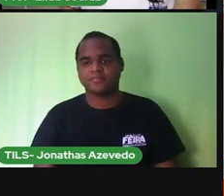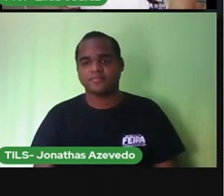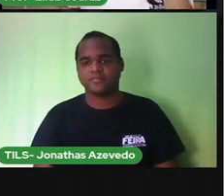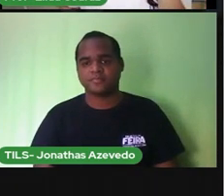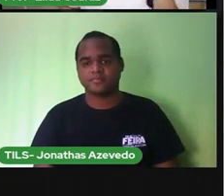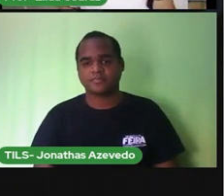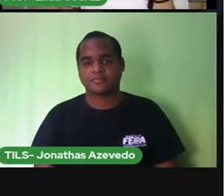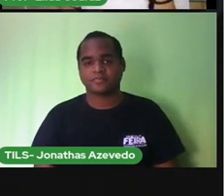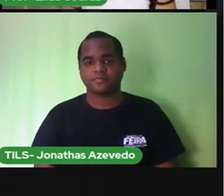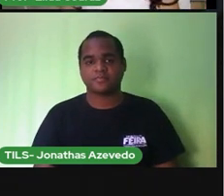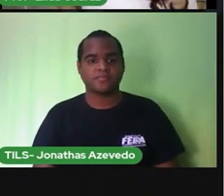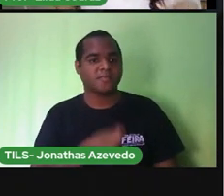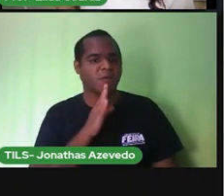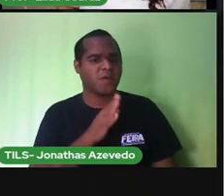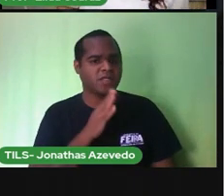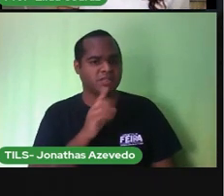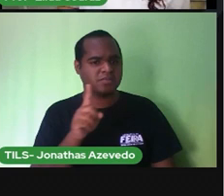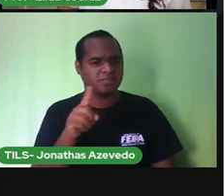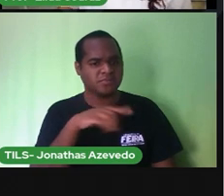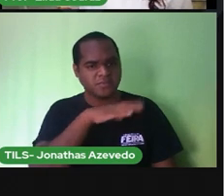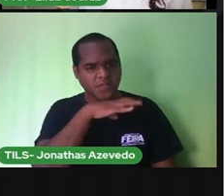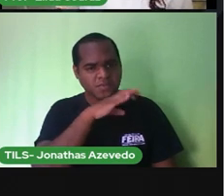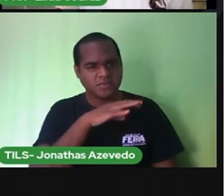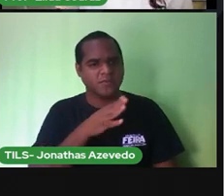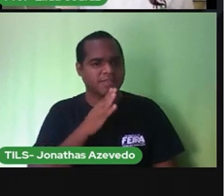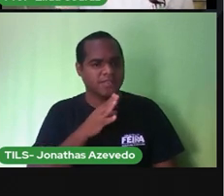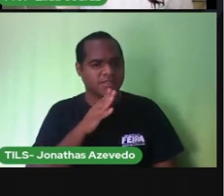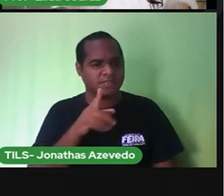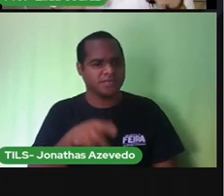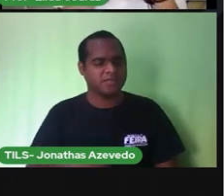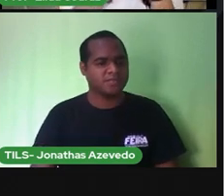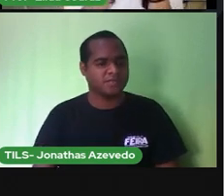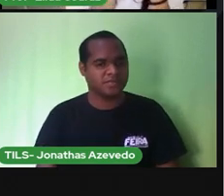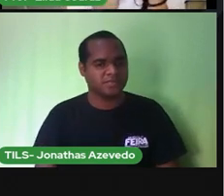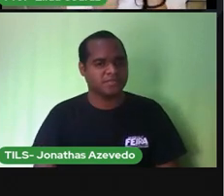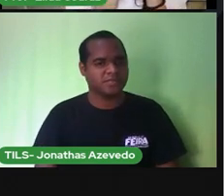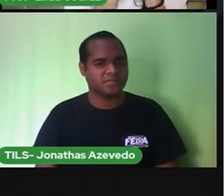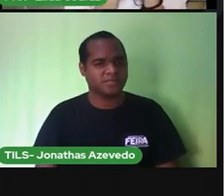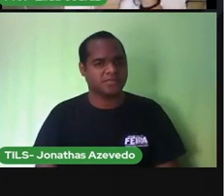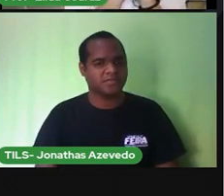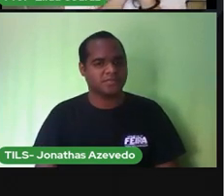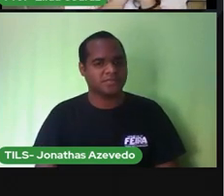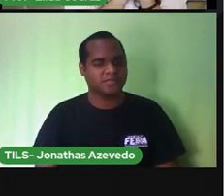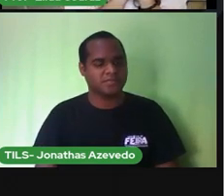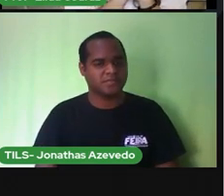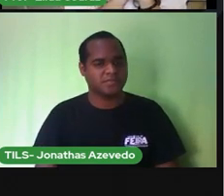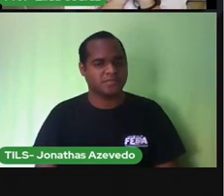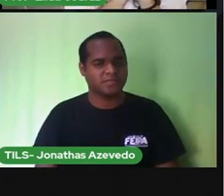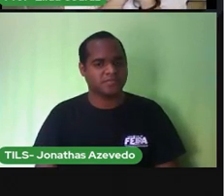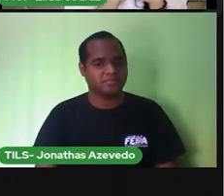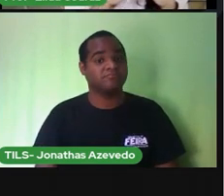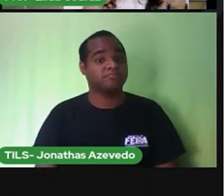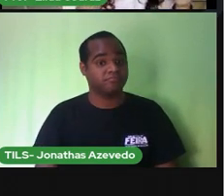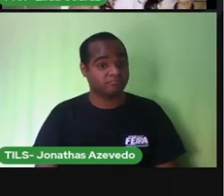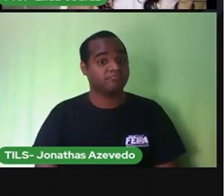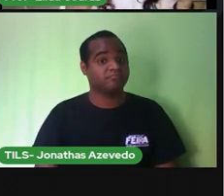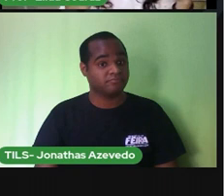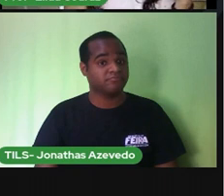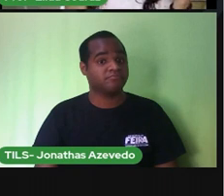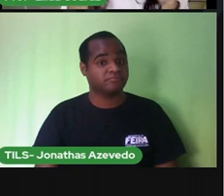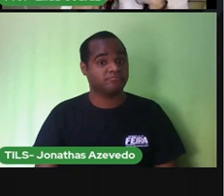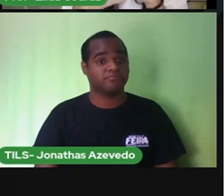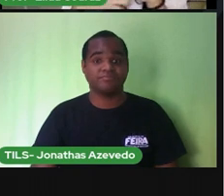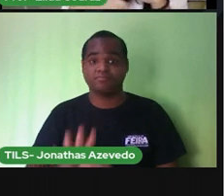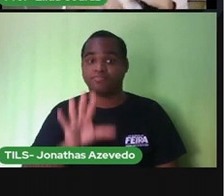Quem conhece esse bichinho aí, agora esse bichinho aí, gente, dá trabalho pra sair, viu? Quando